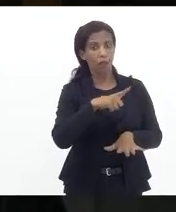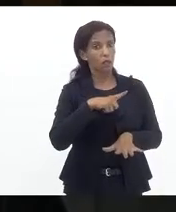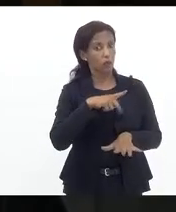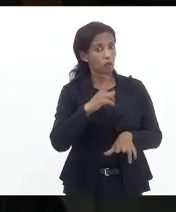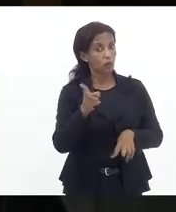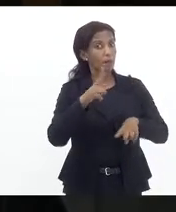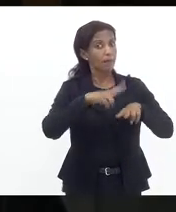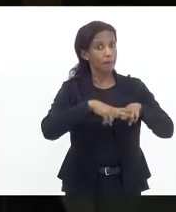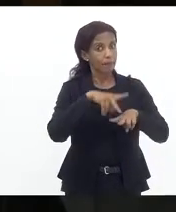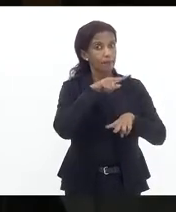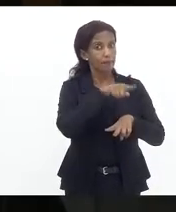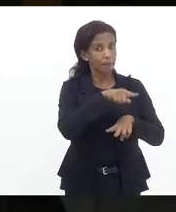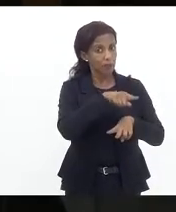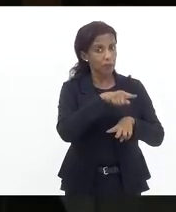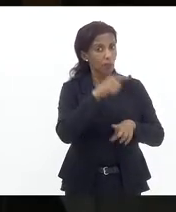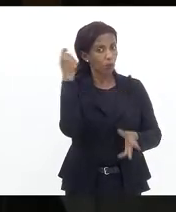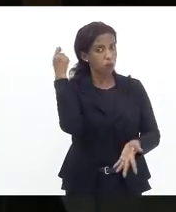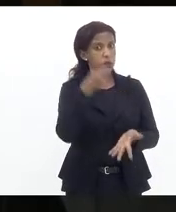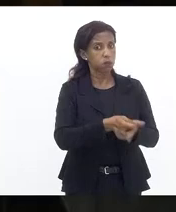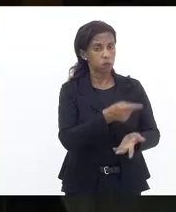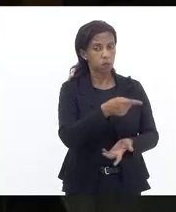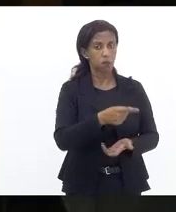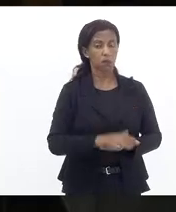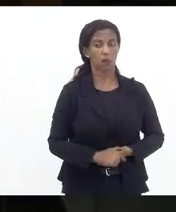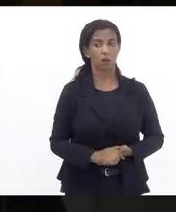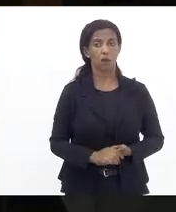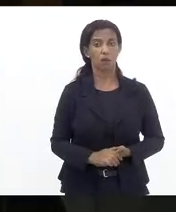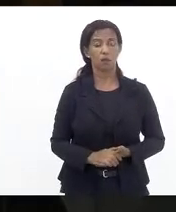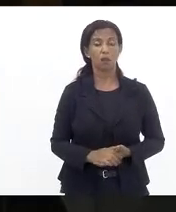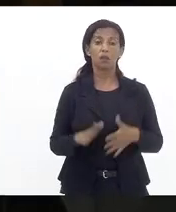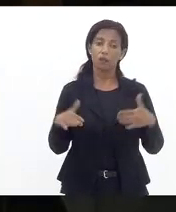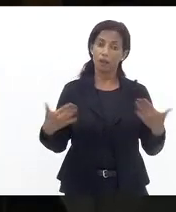prisões decretadas e aí